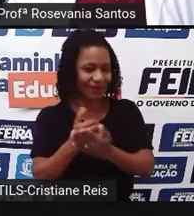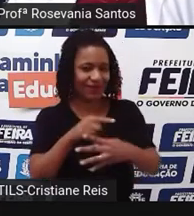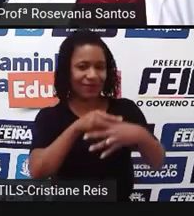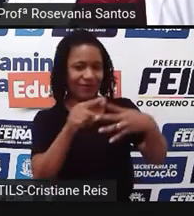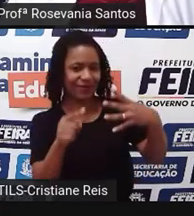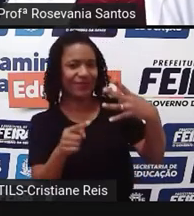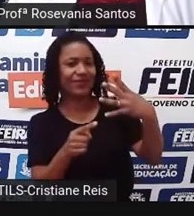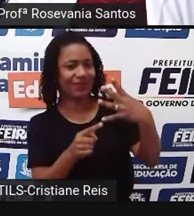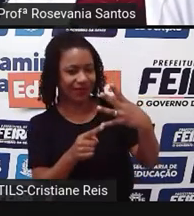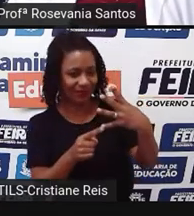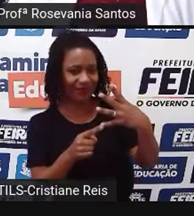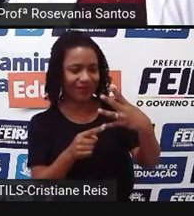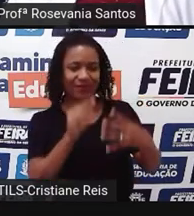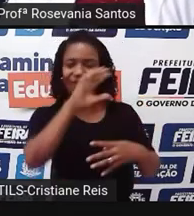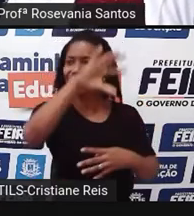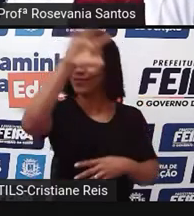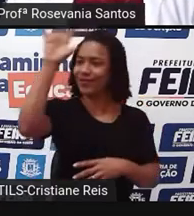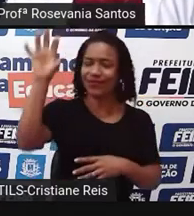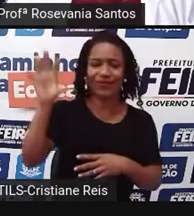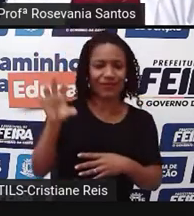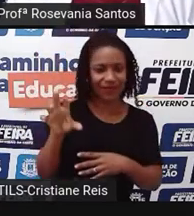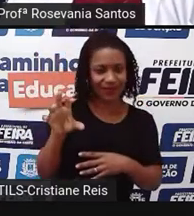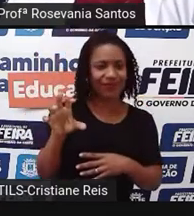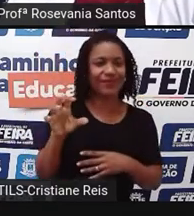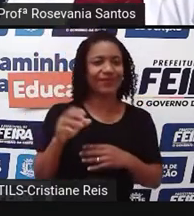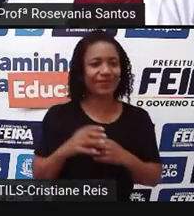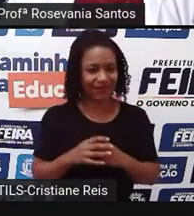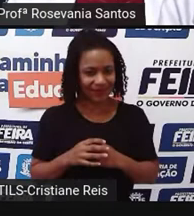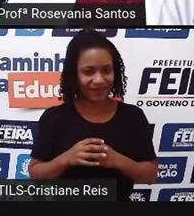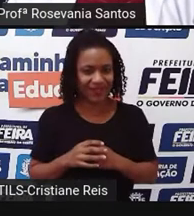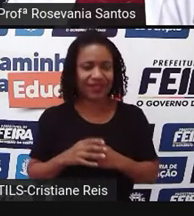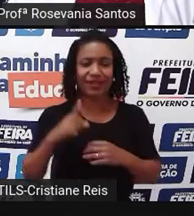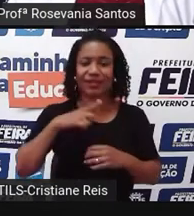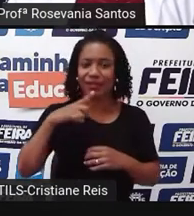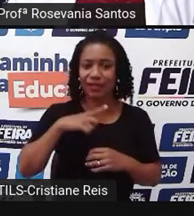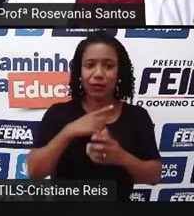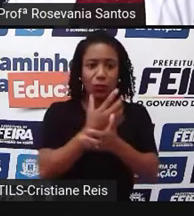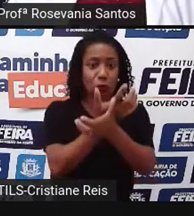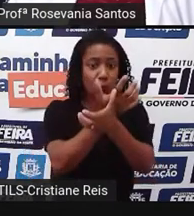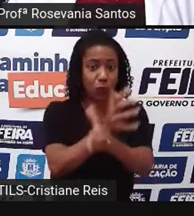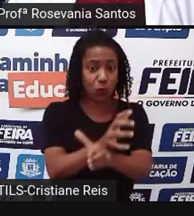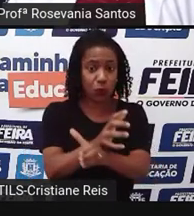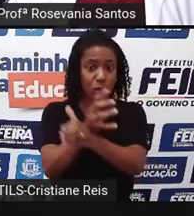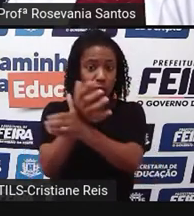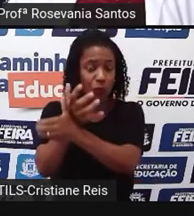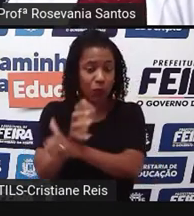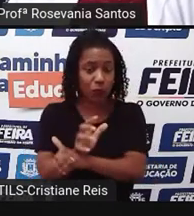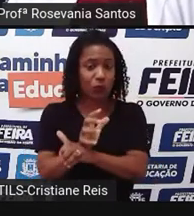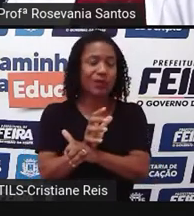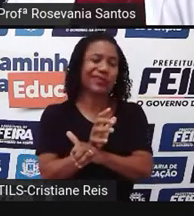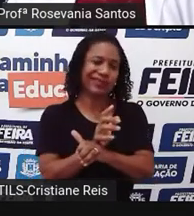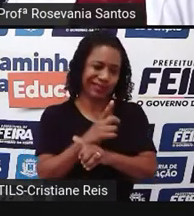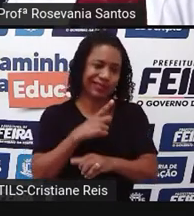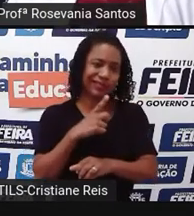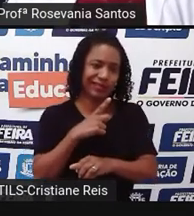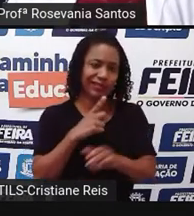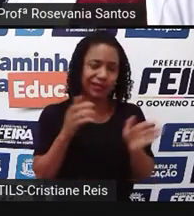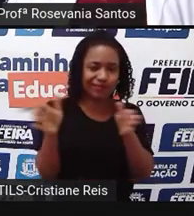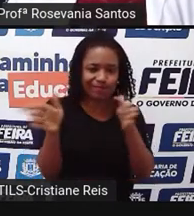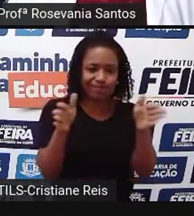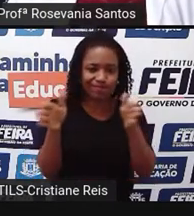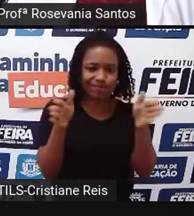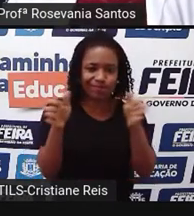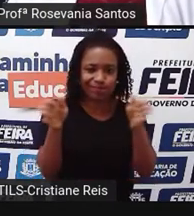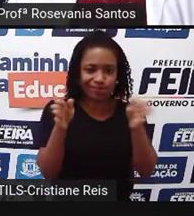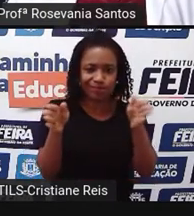menores ou sub-regiões, que é a zona da Mata, o Agreste, o Sertão e o Meio Norte. A gente tem aqui,